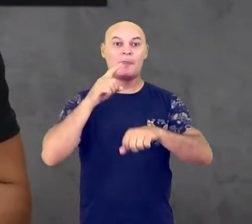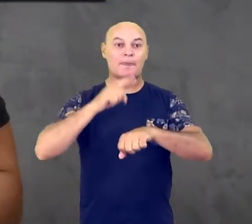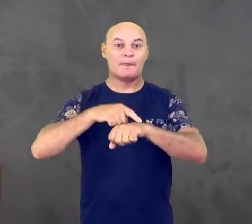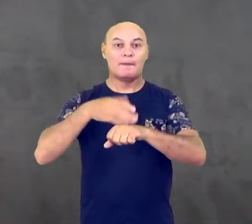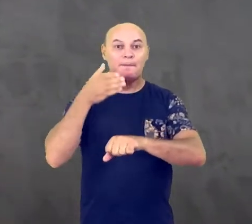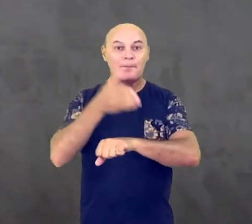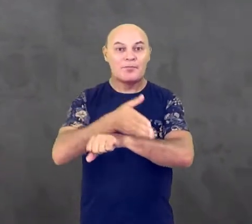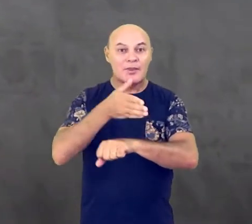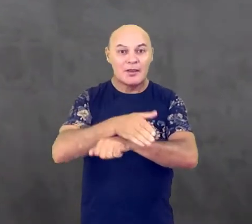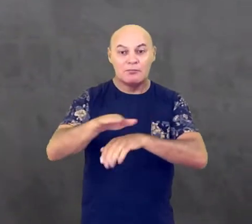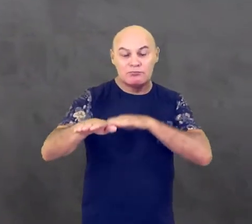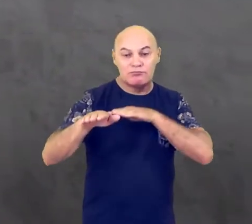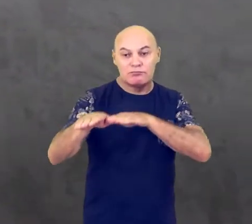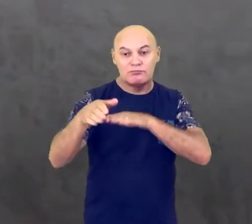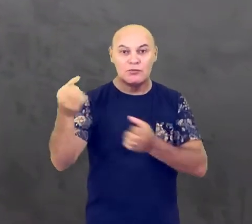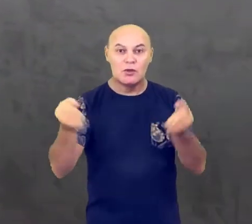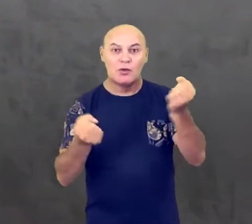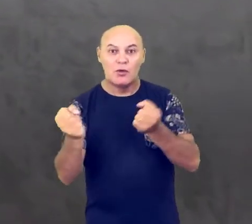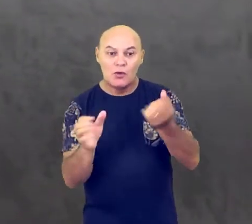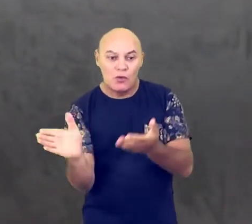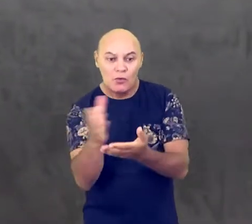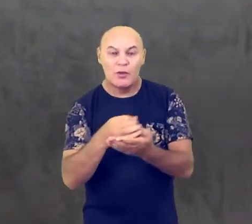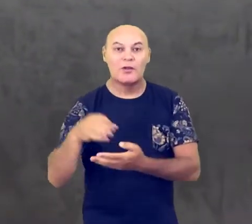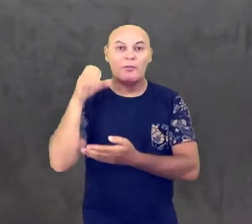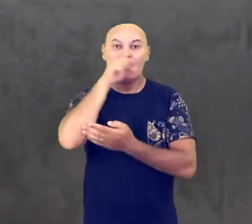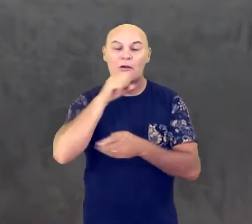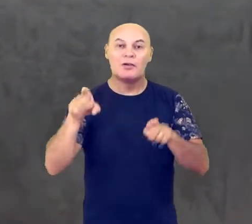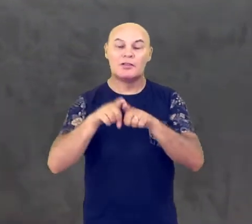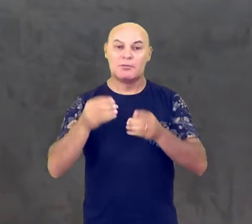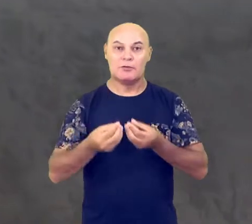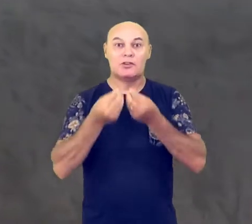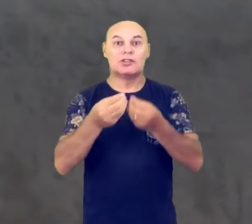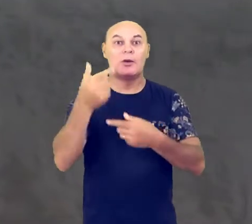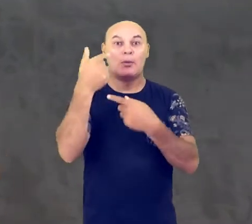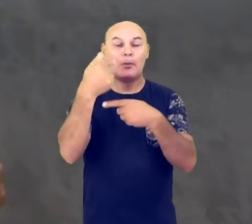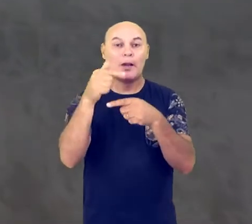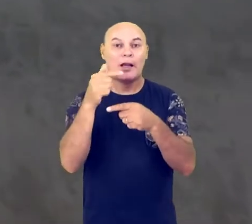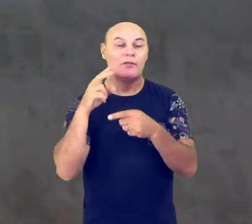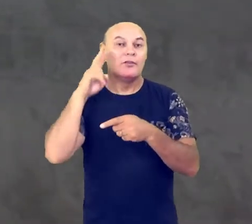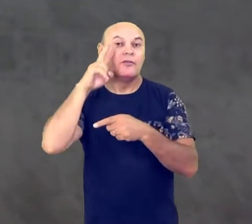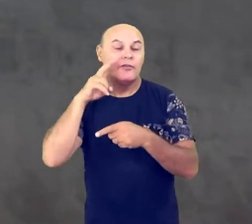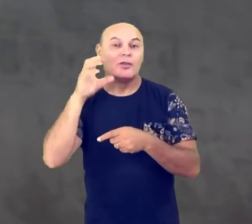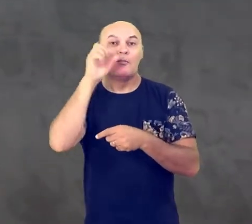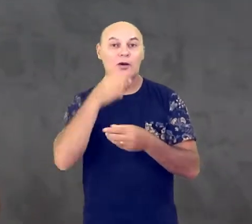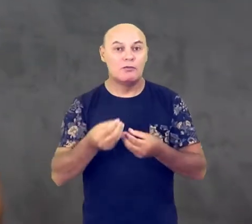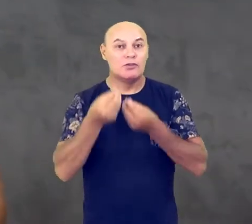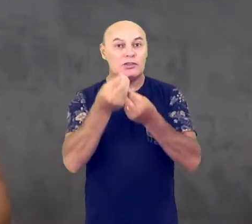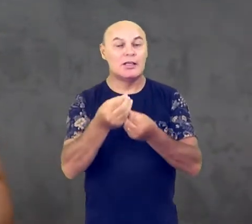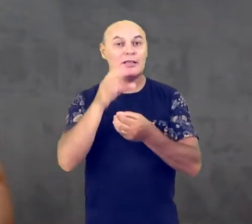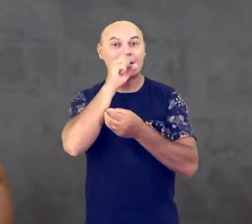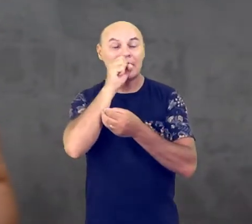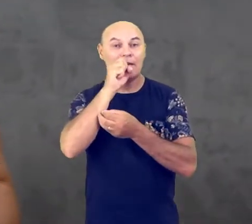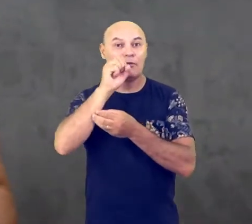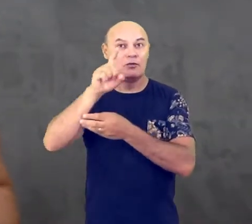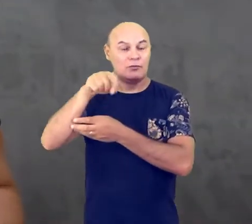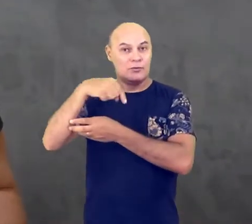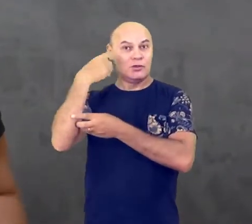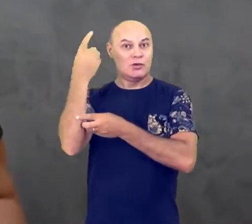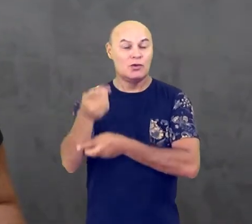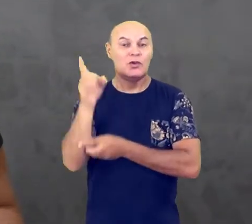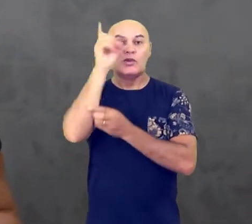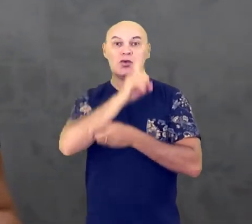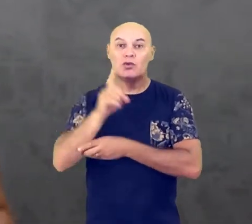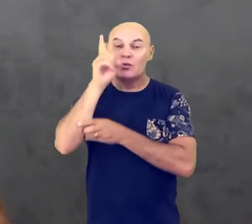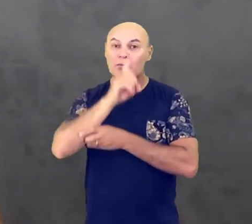Repartindo Pão, você receberá os elementos da ceia, ou seja, o pão e o vinho, para levar para sua casa e no